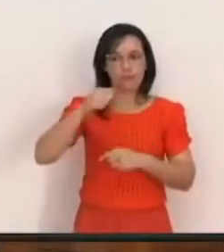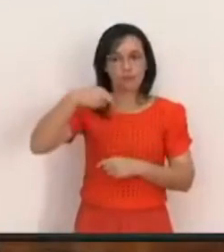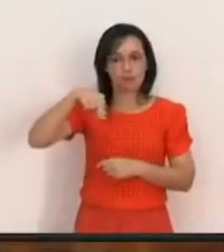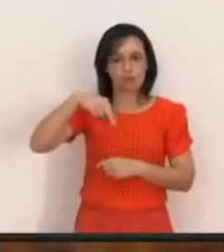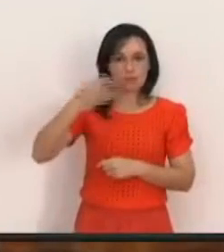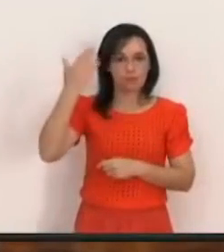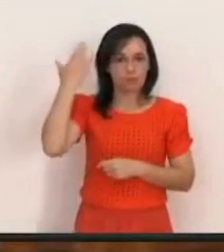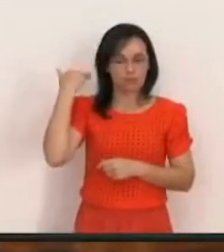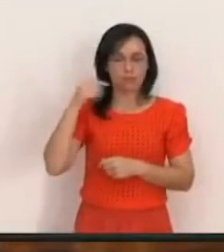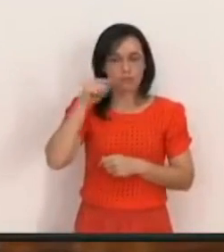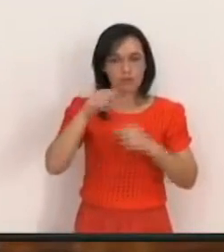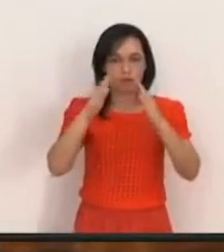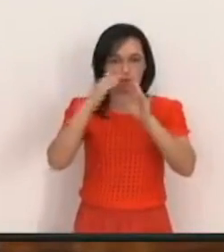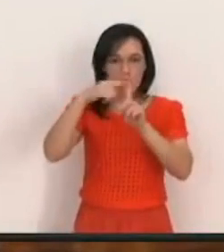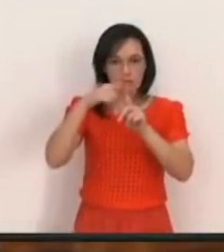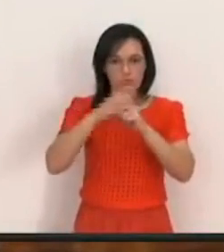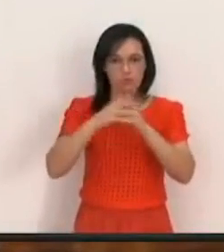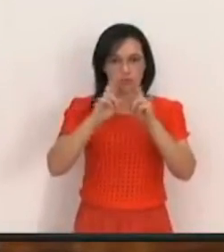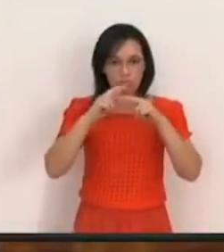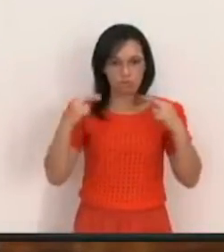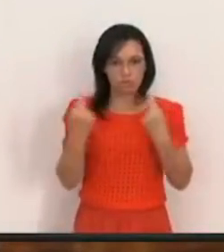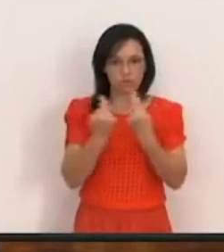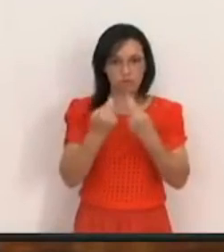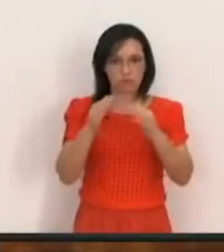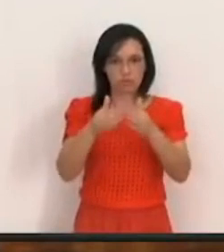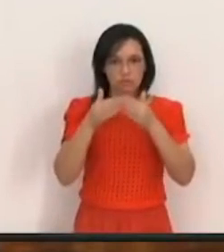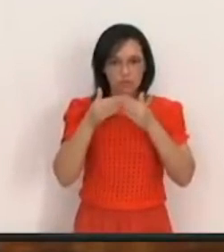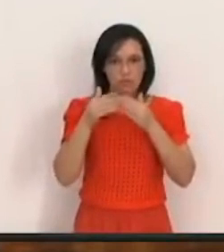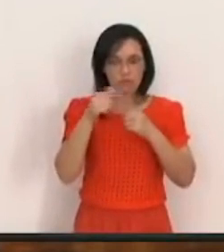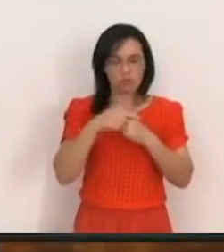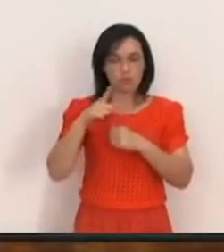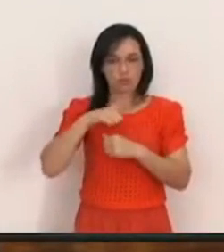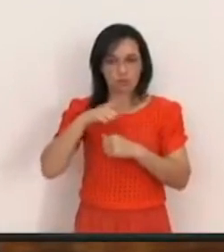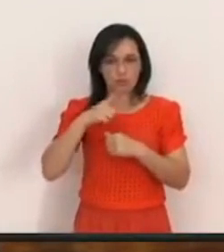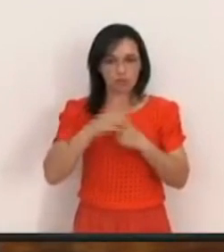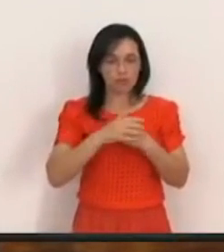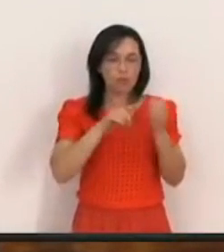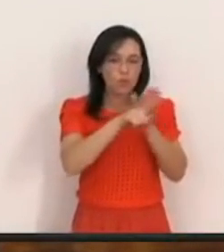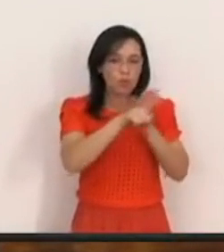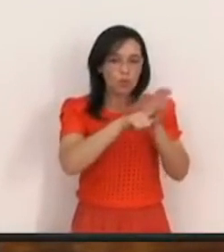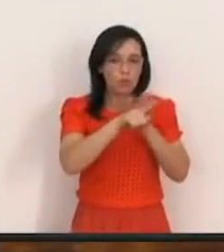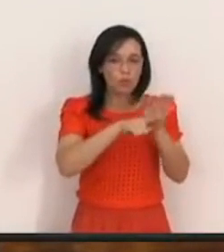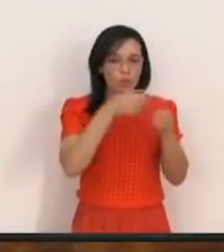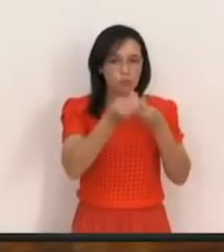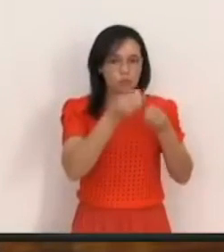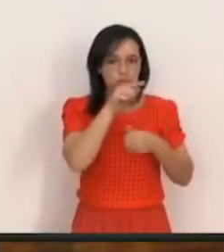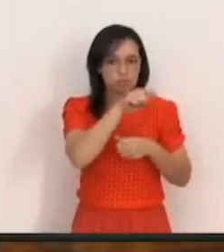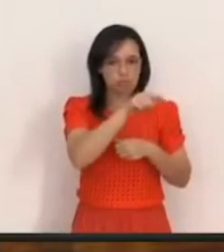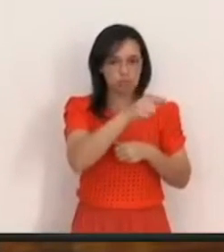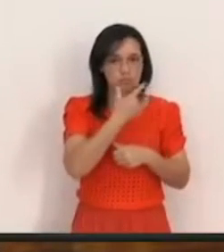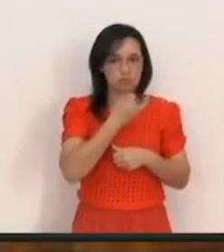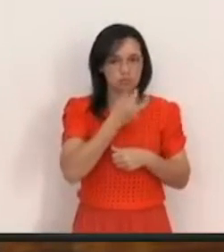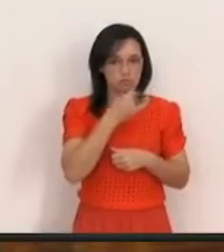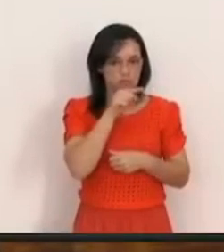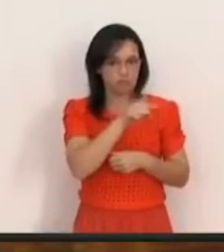igreja em assembleia Pediu o concílio examinatório Do Rodrigo Esse concílio